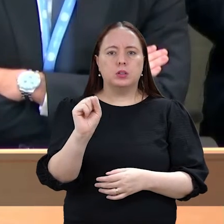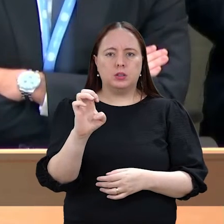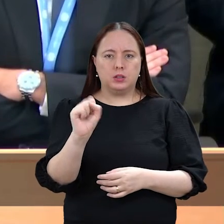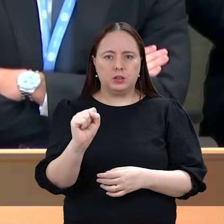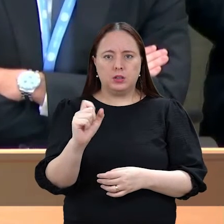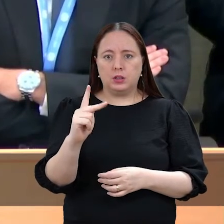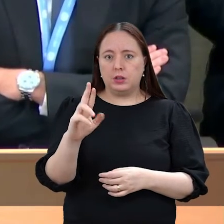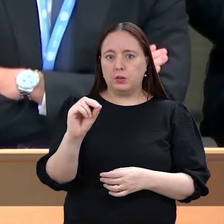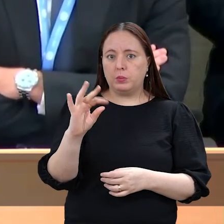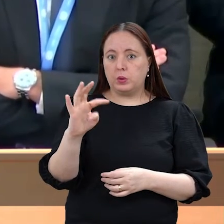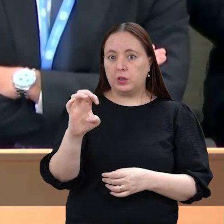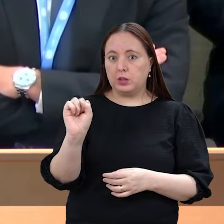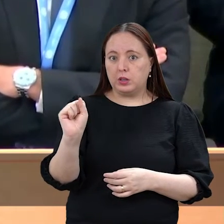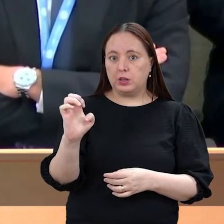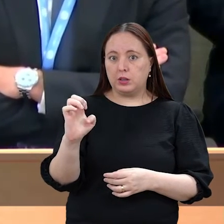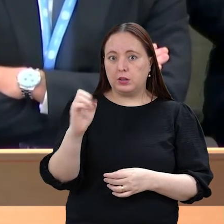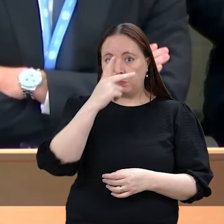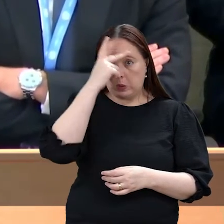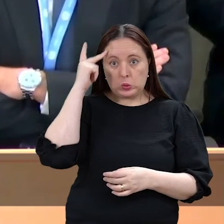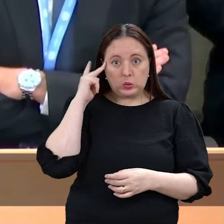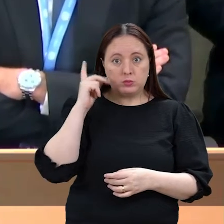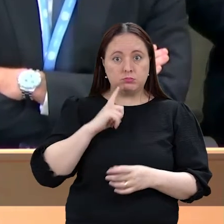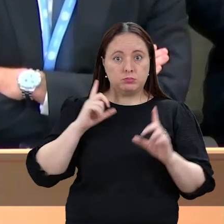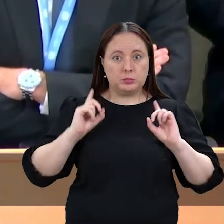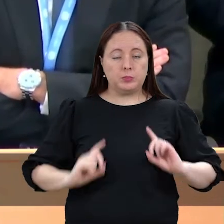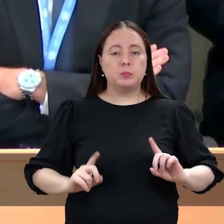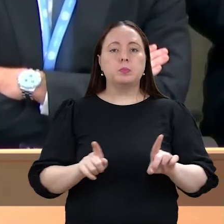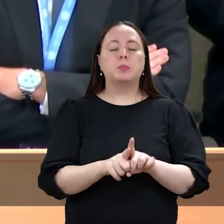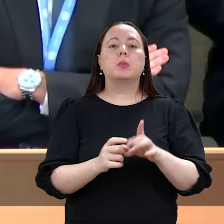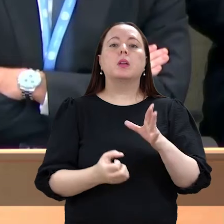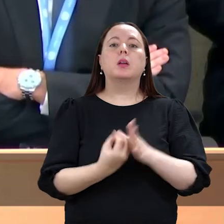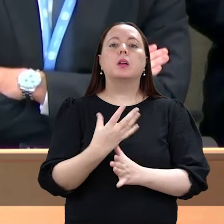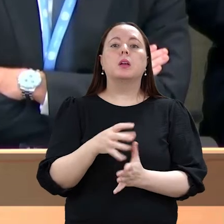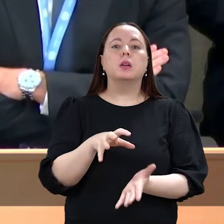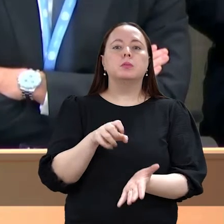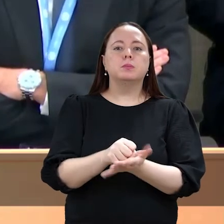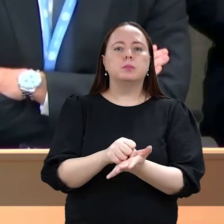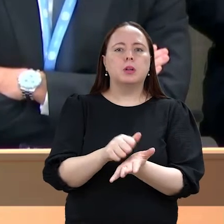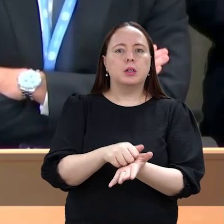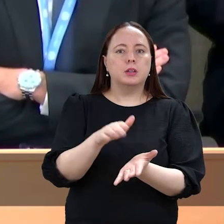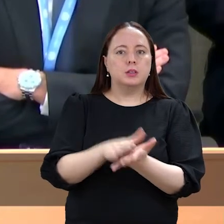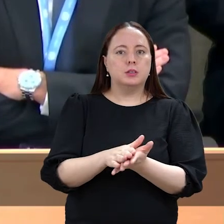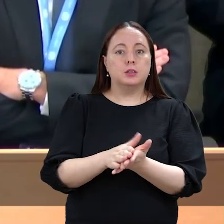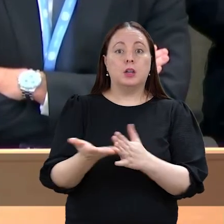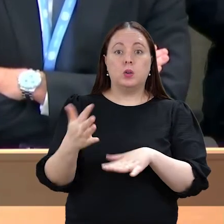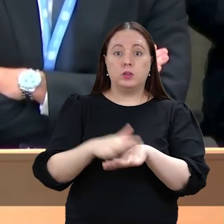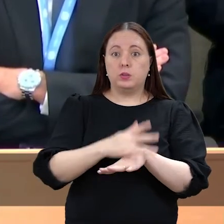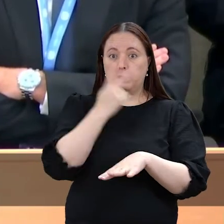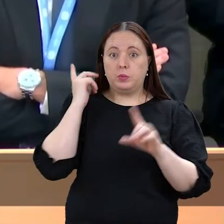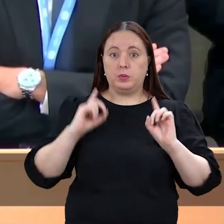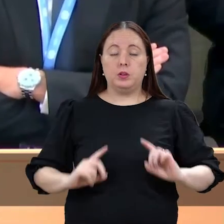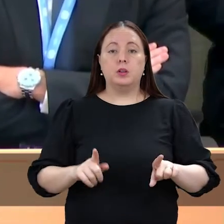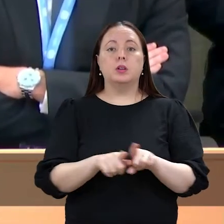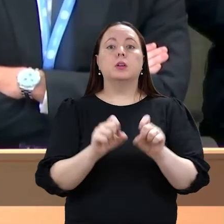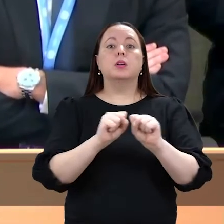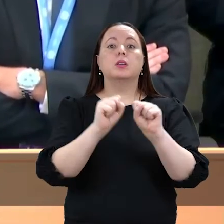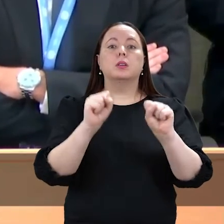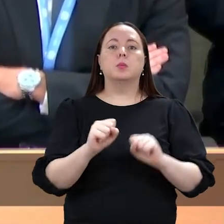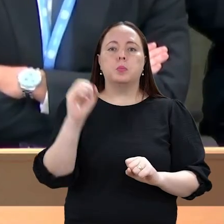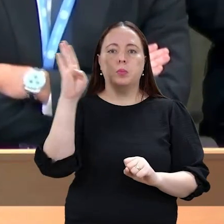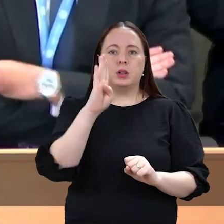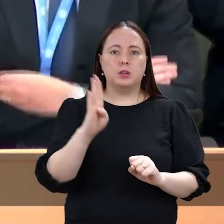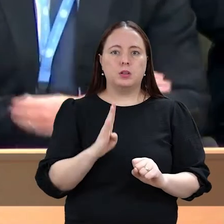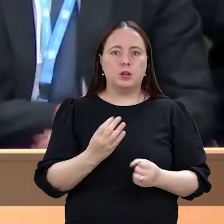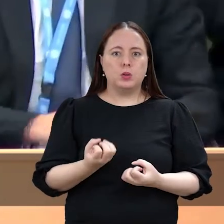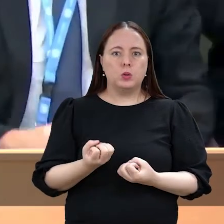próteses para trabalhadores com deficiência. Criamos ainda o Cadastro Inclusão da Pessoa com Deficiência e o Sistema Nacional